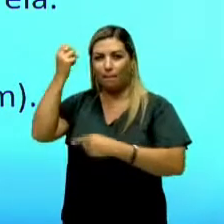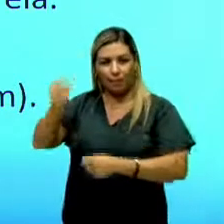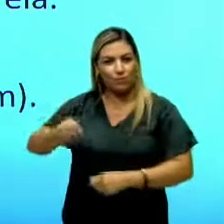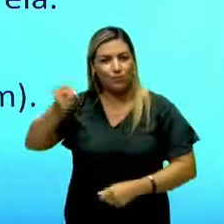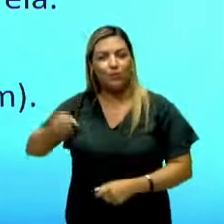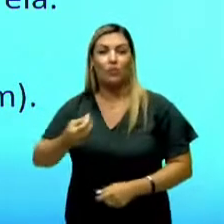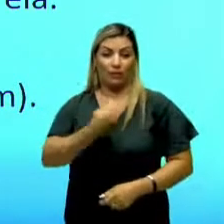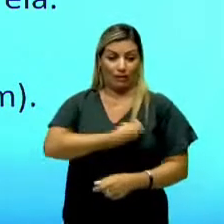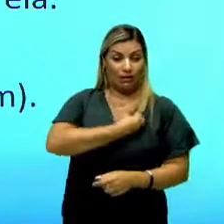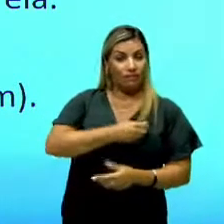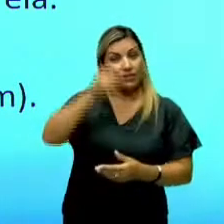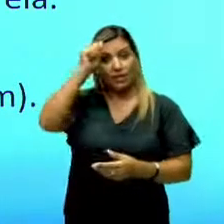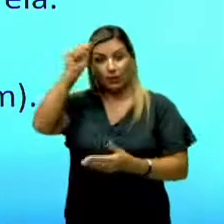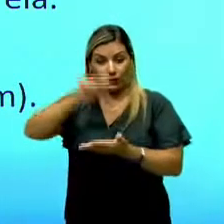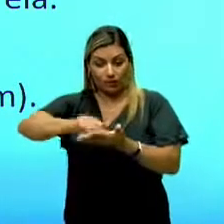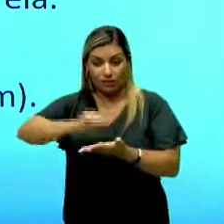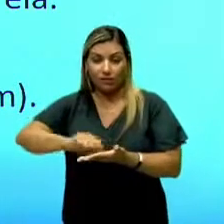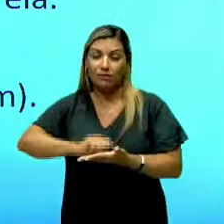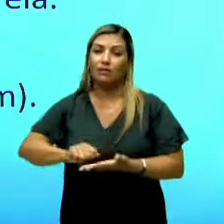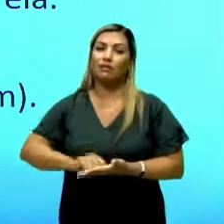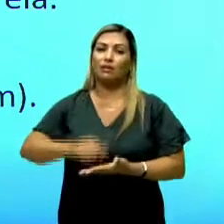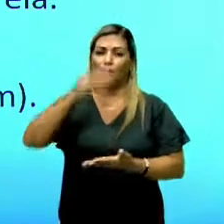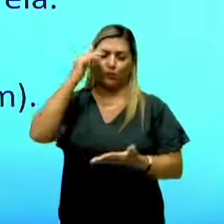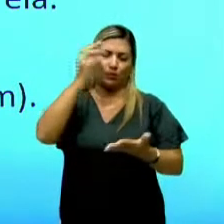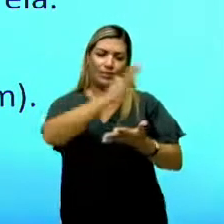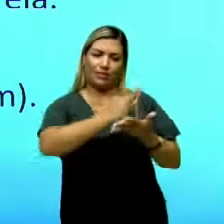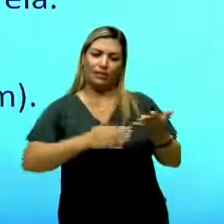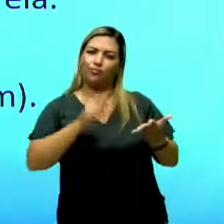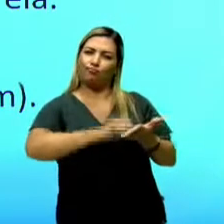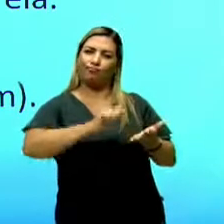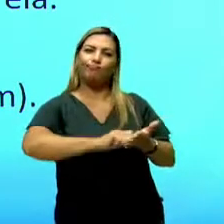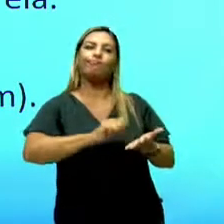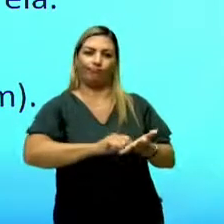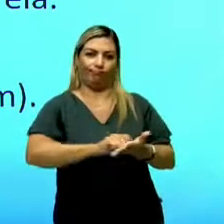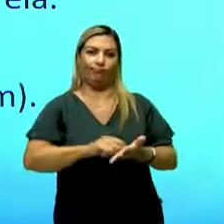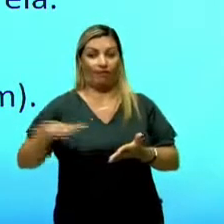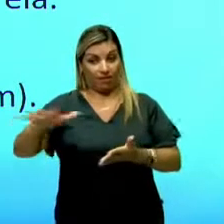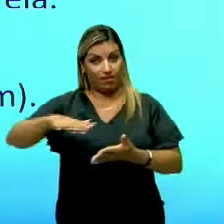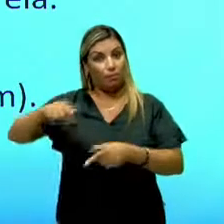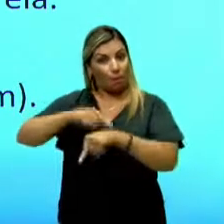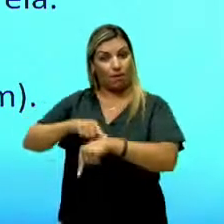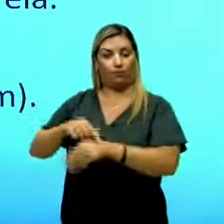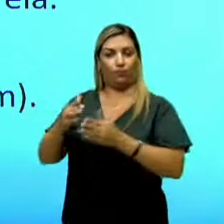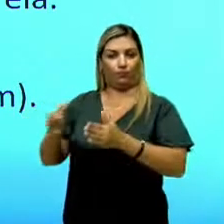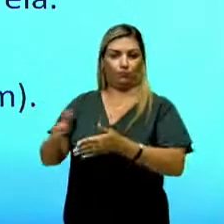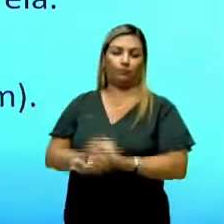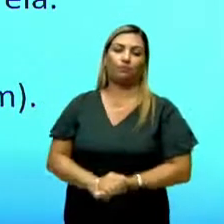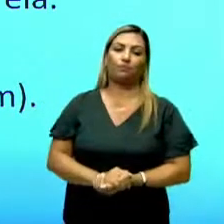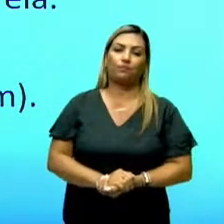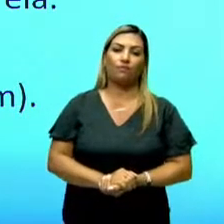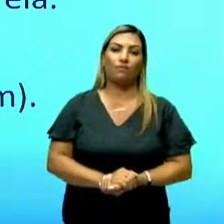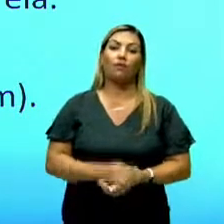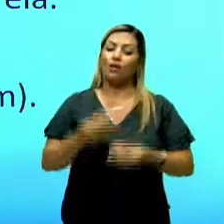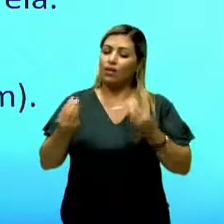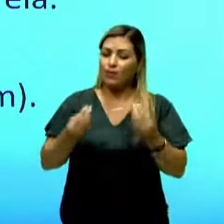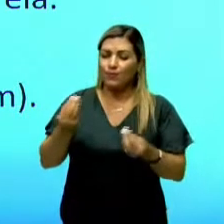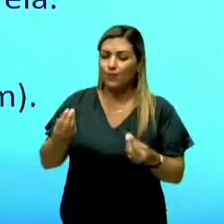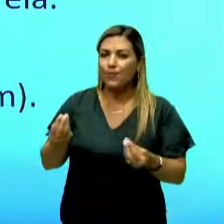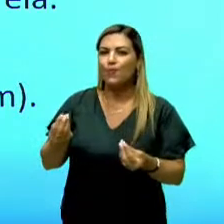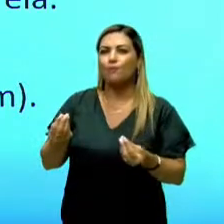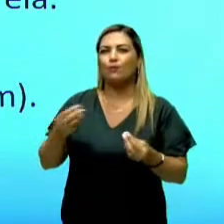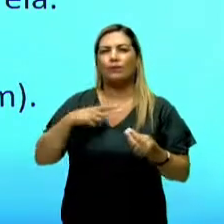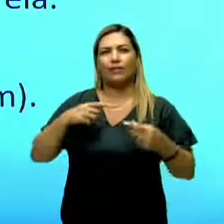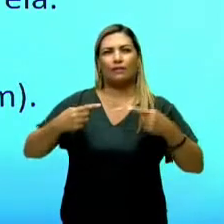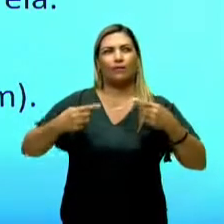escritor, da vida das pessoas que estão compondo os textos dessa escola literária. E como eles vão estar num